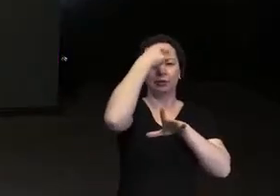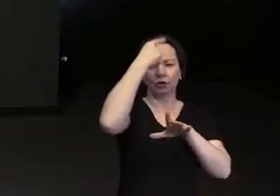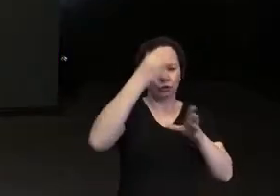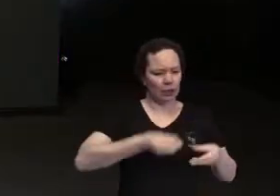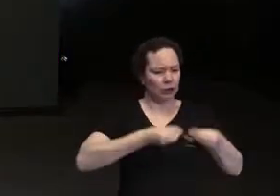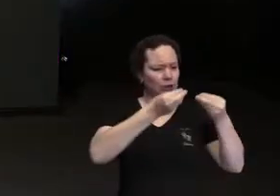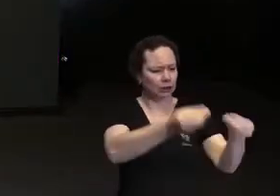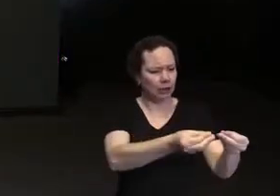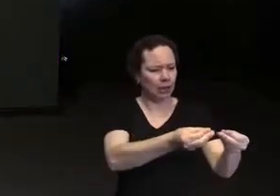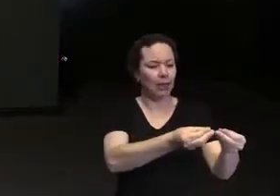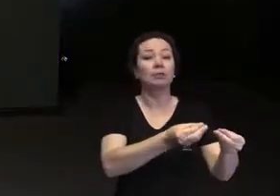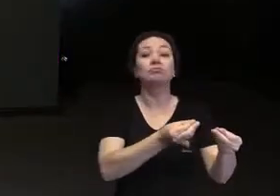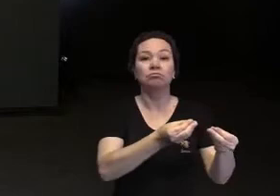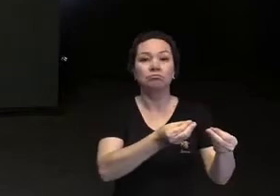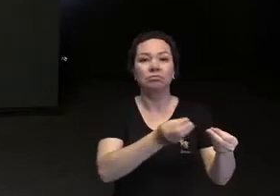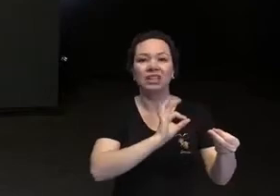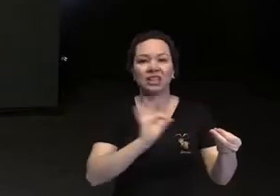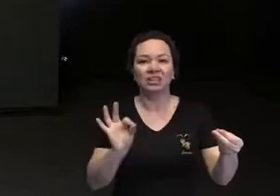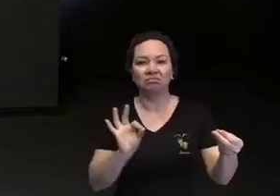nada.